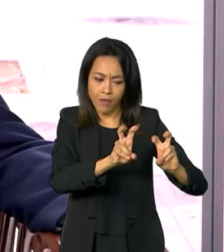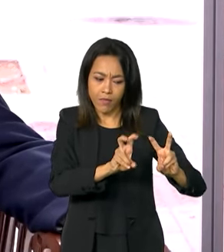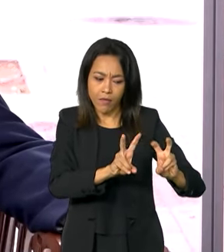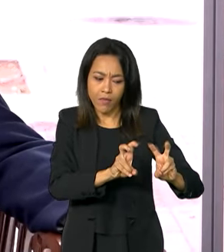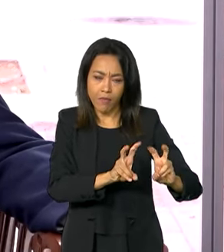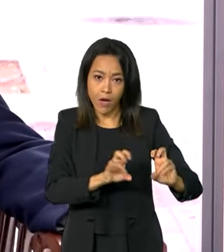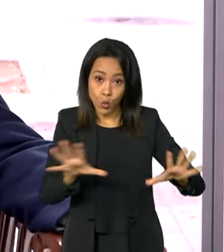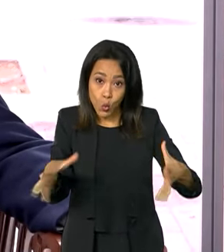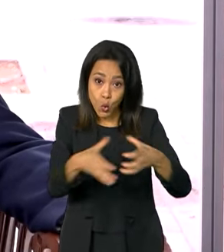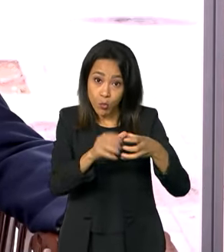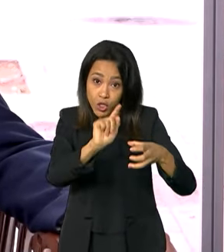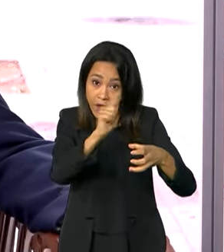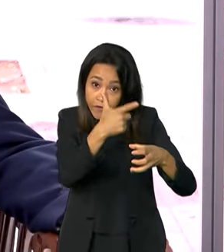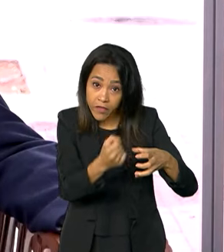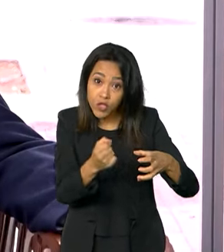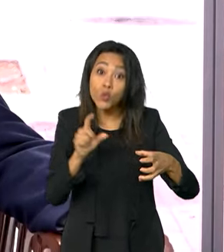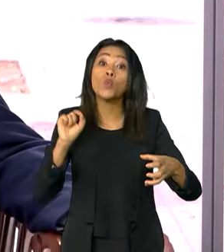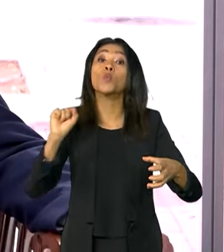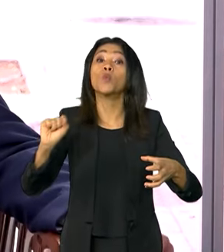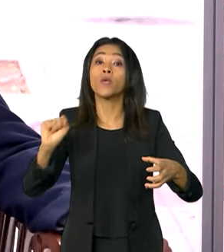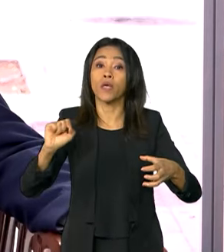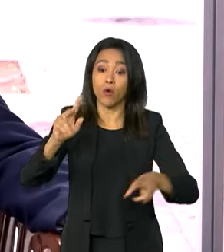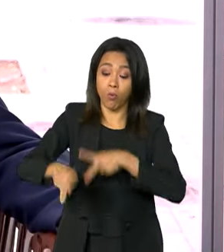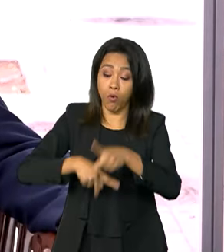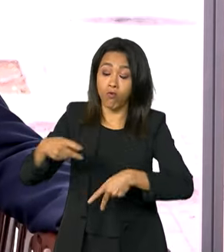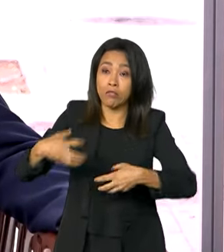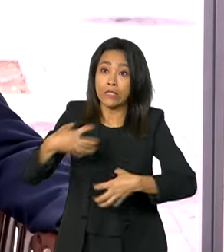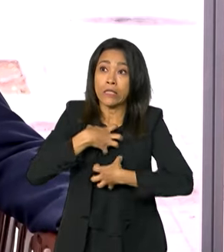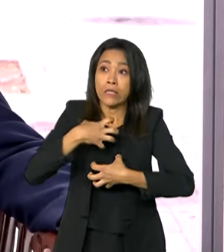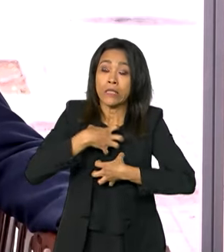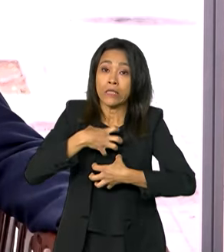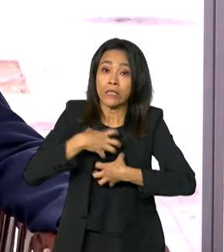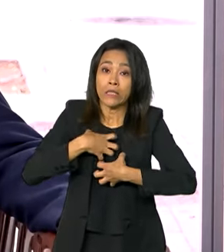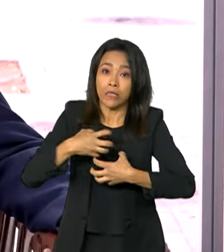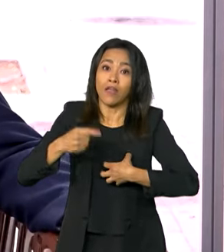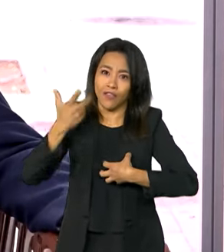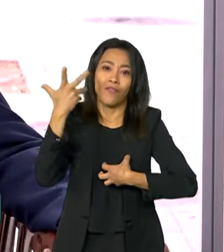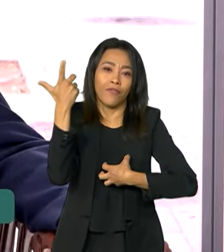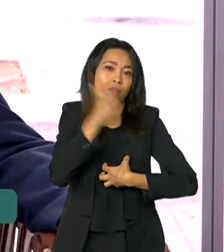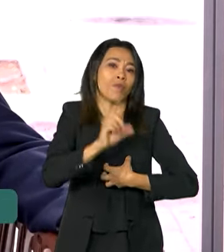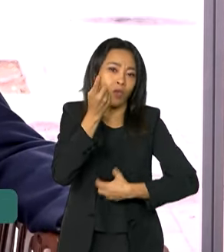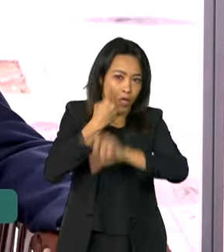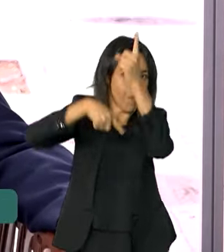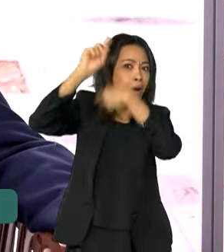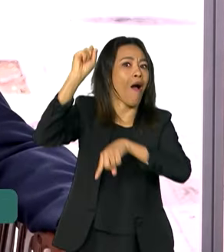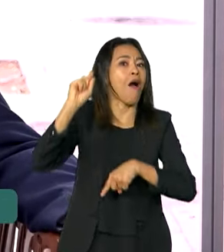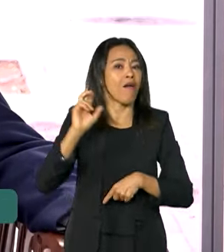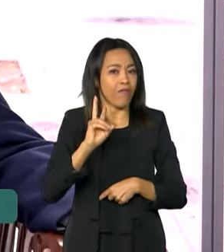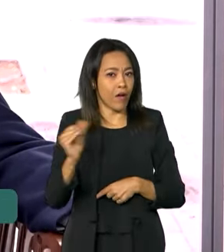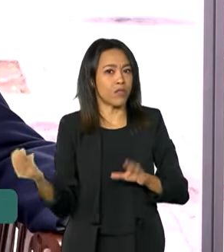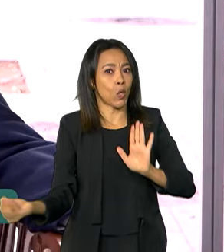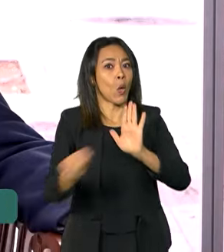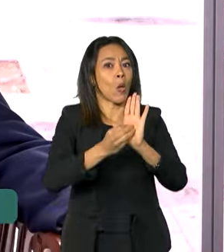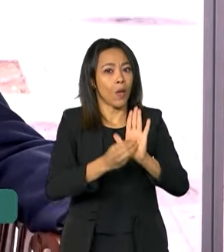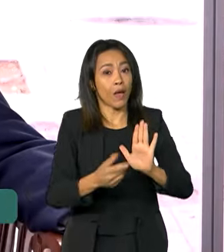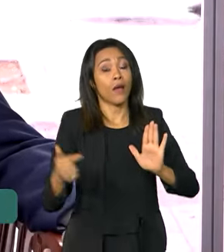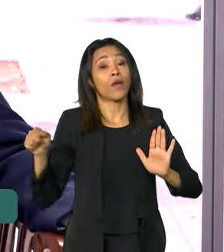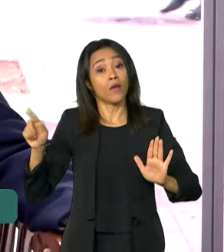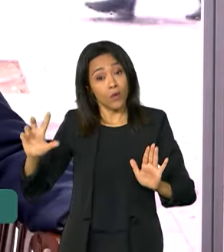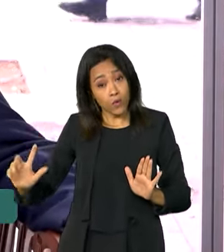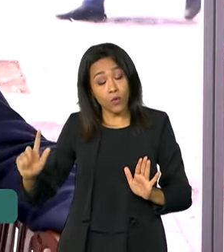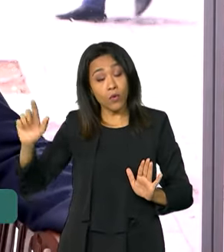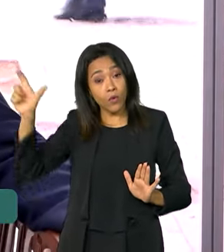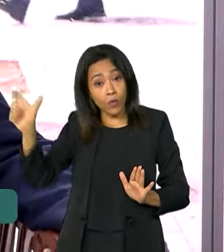a população sente, eu acho que nós vamos ser bem-sucedidos. Por exemplo, os três temas que o presidente Lula definiu para o G20 são